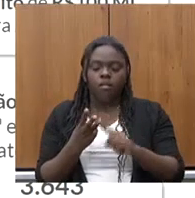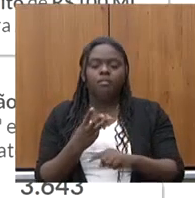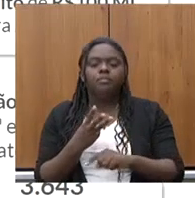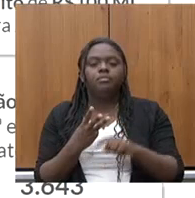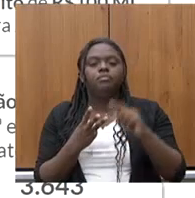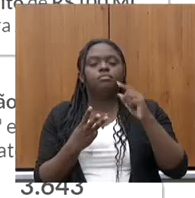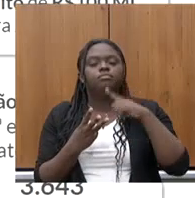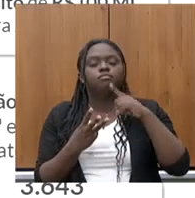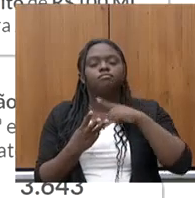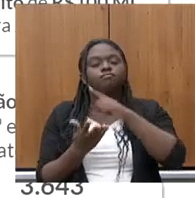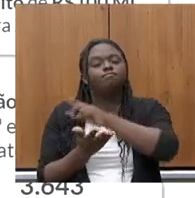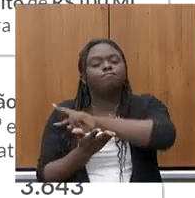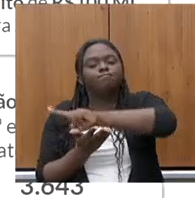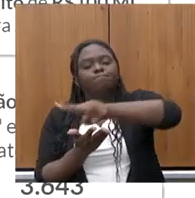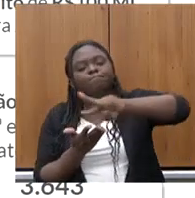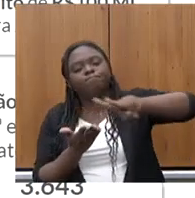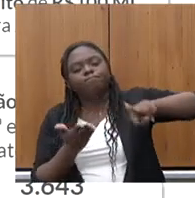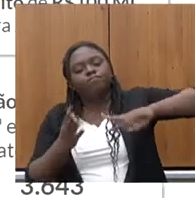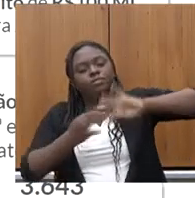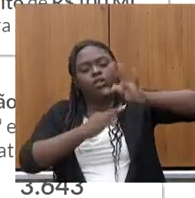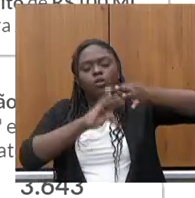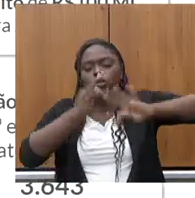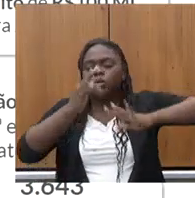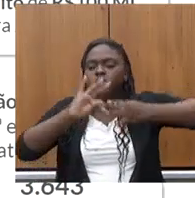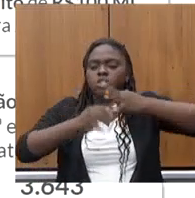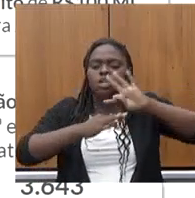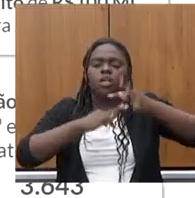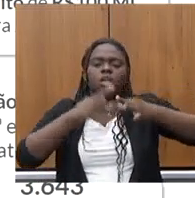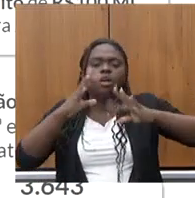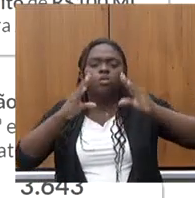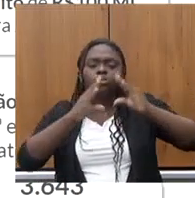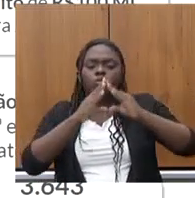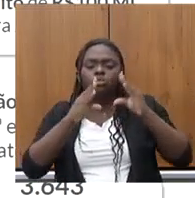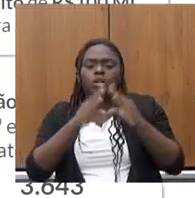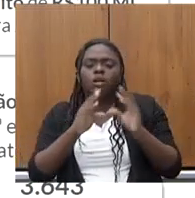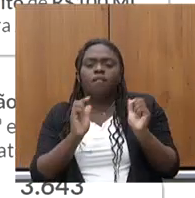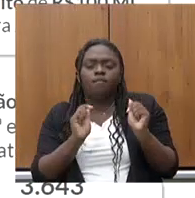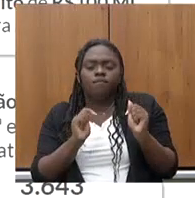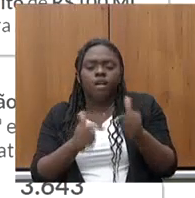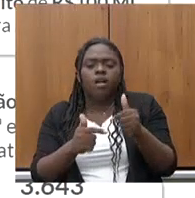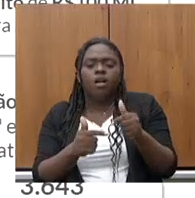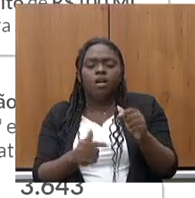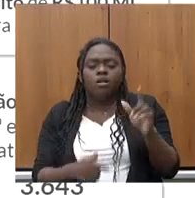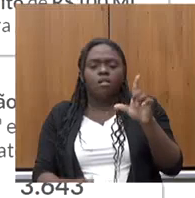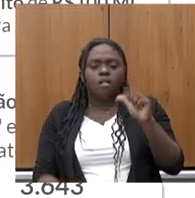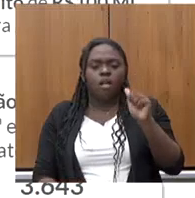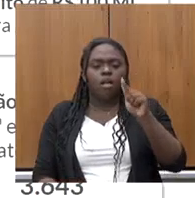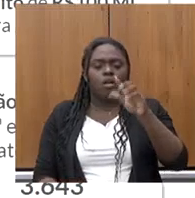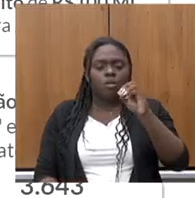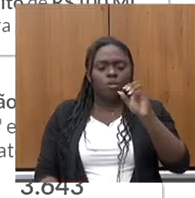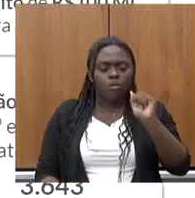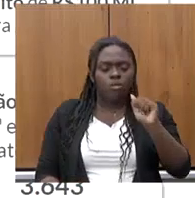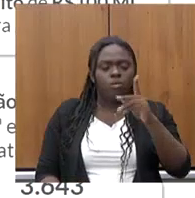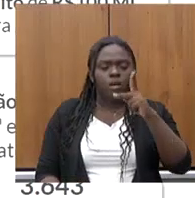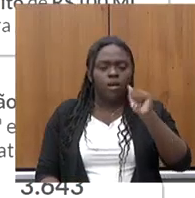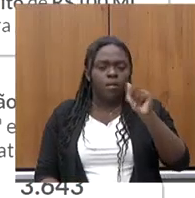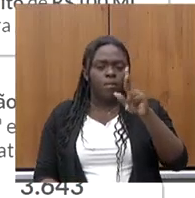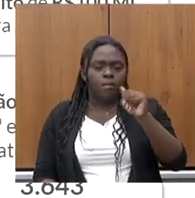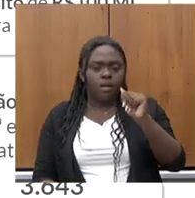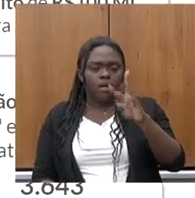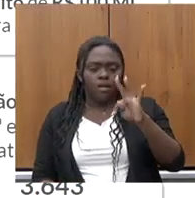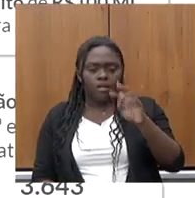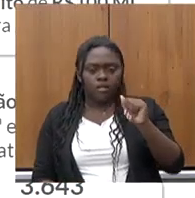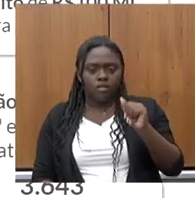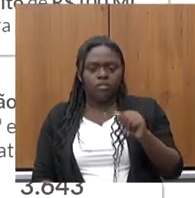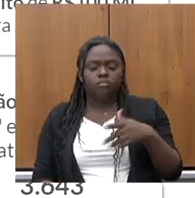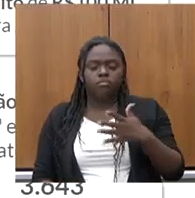Três Vales, tecnologia do terângulo mineiro, confecção de Lagoa da Prata, a lingerie de Monte Belo,